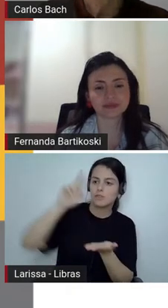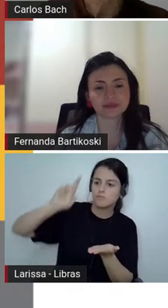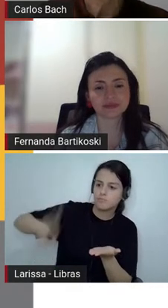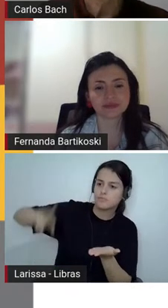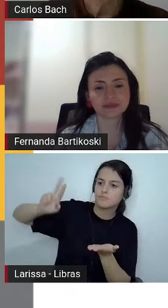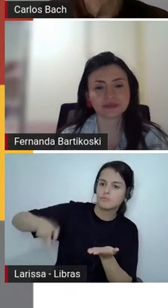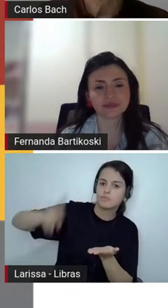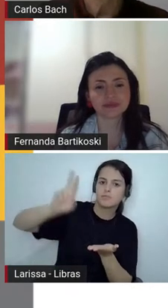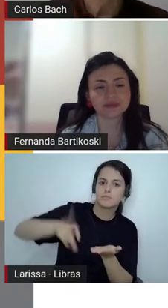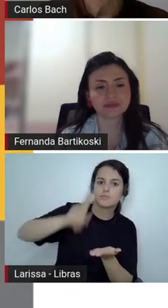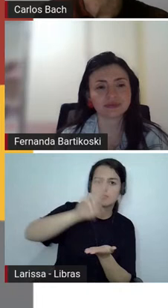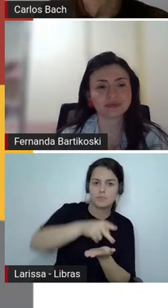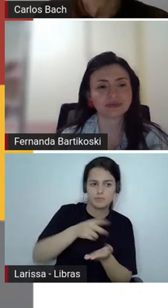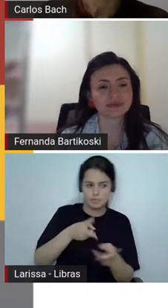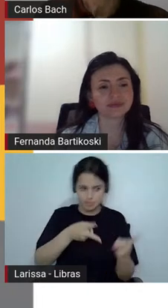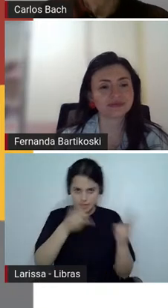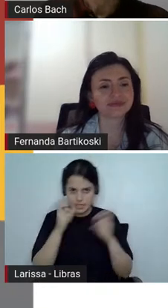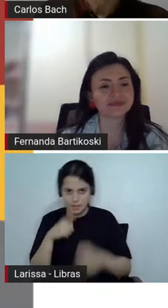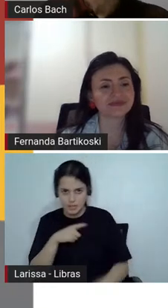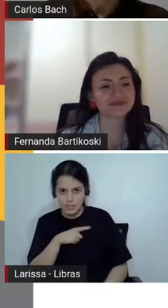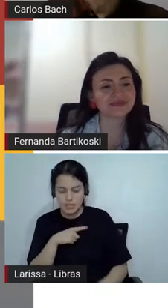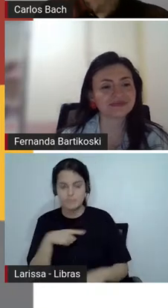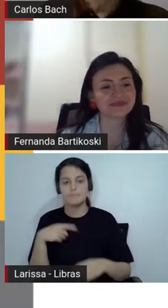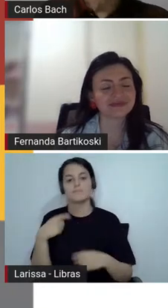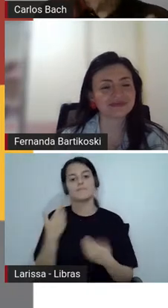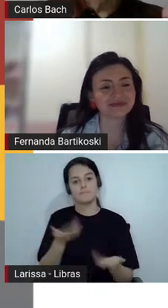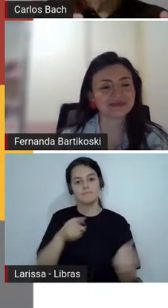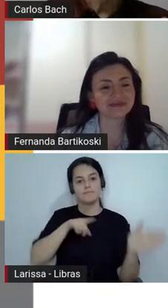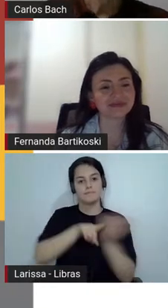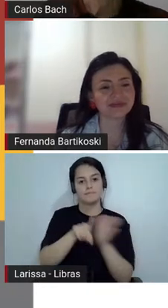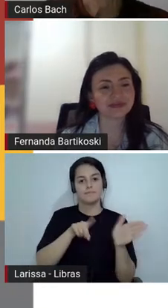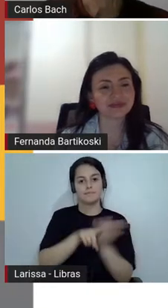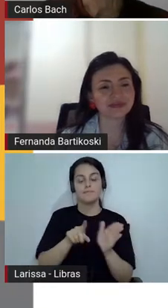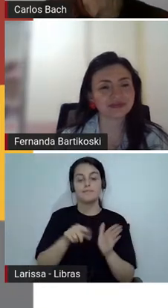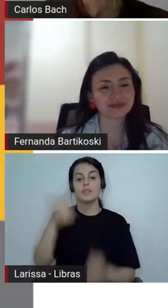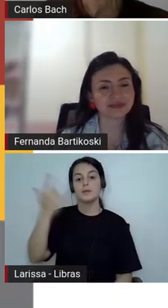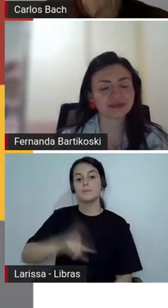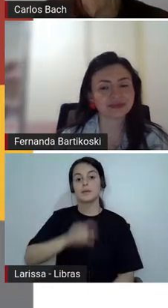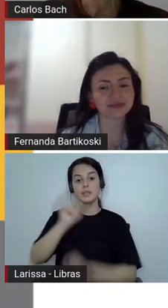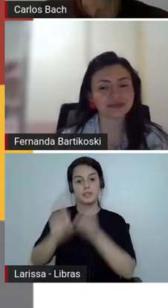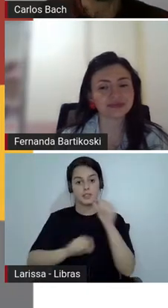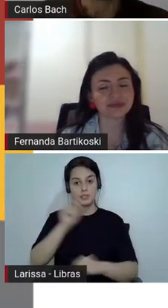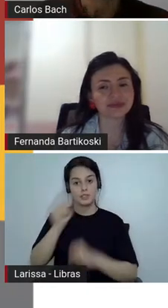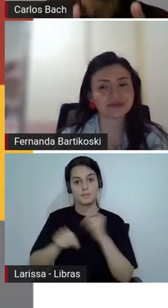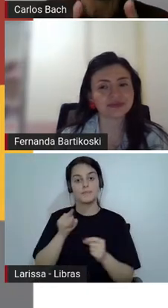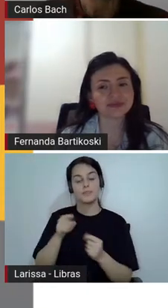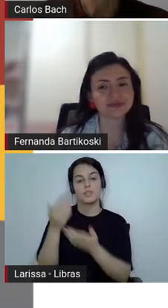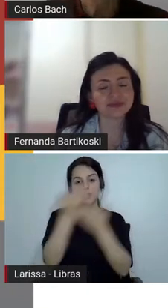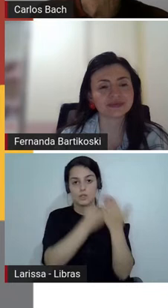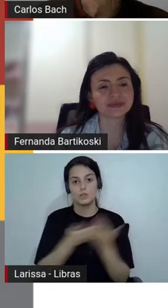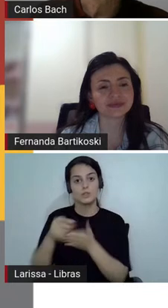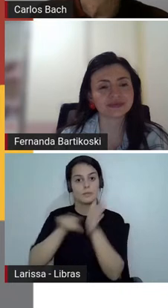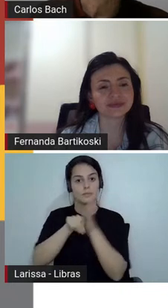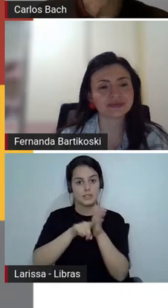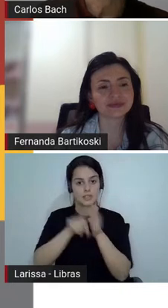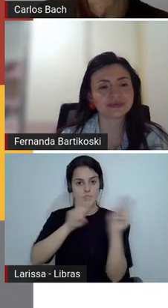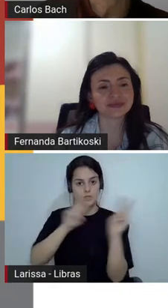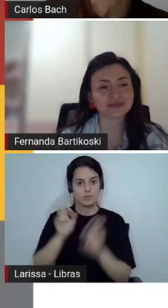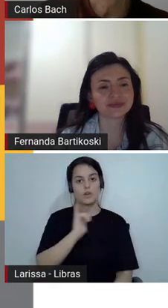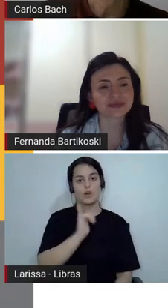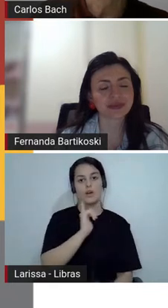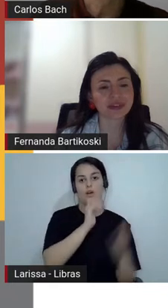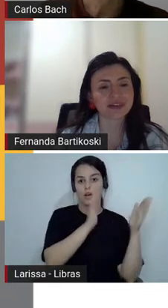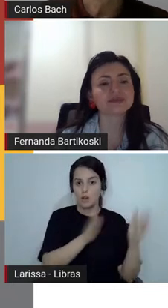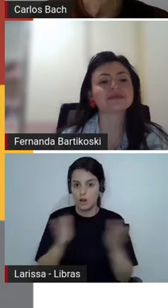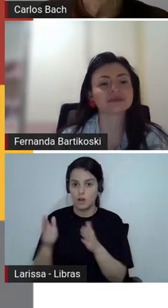apertado né Fernanda então ali a partir do que estudamos sobre crônica aí que a gente vai então né